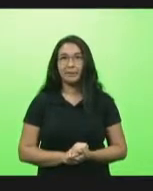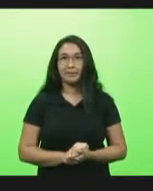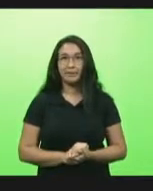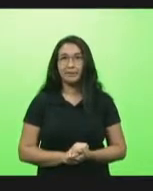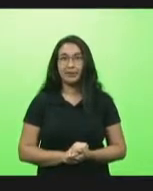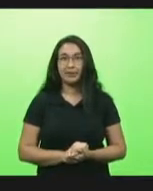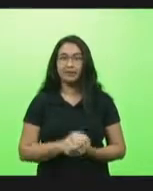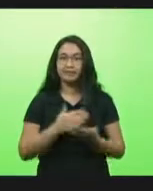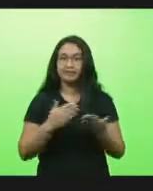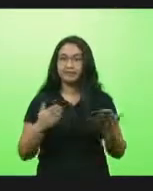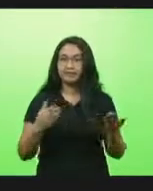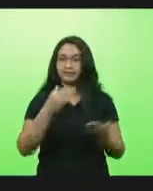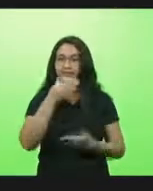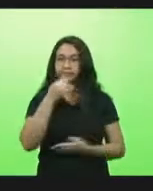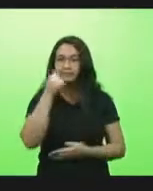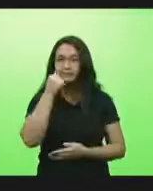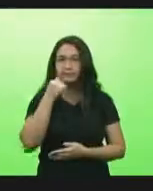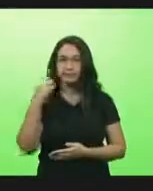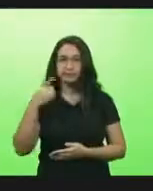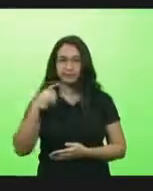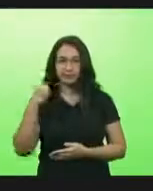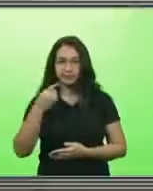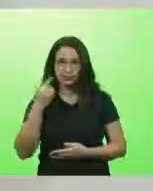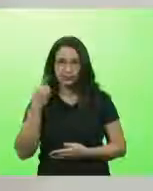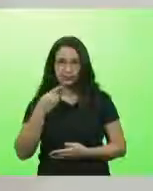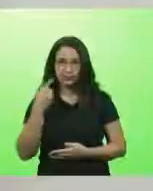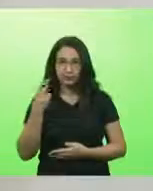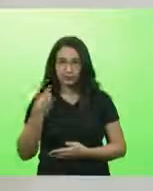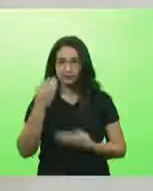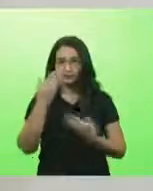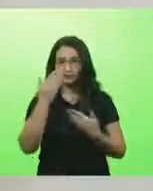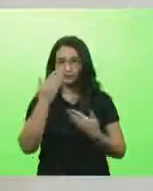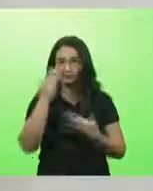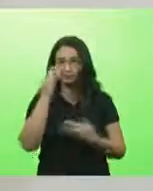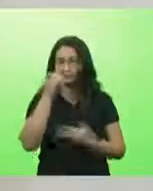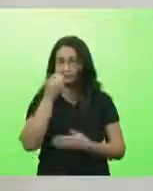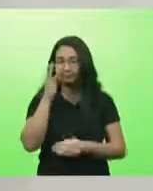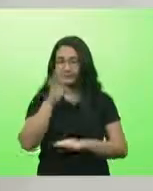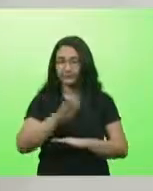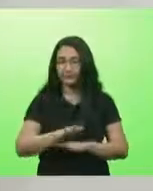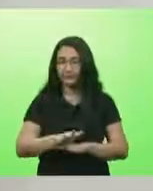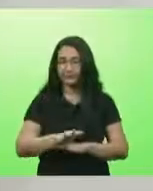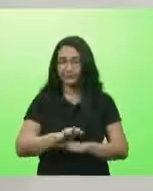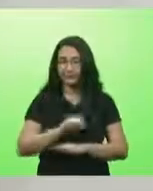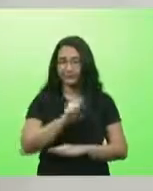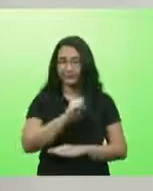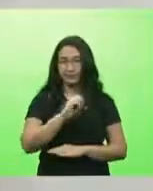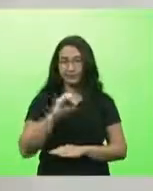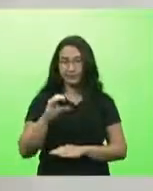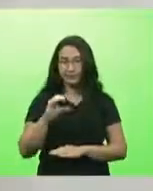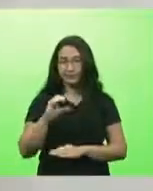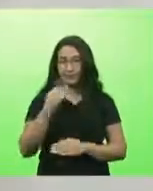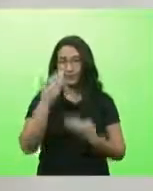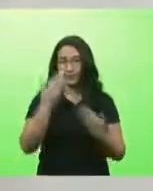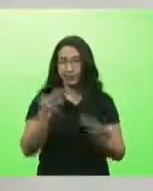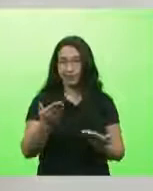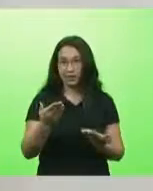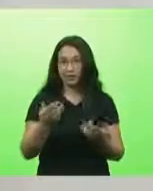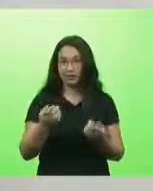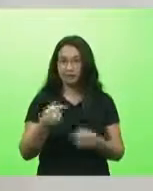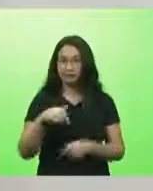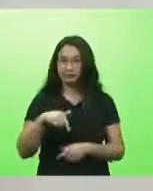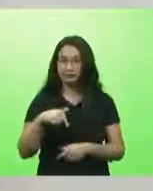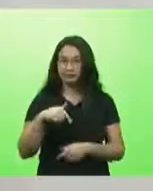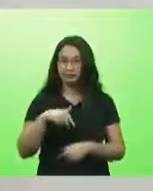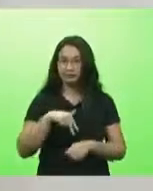Senhores deputados, senhoras deputadas, muito boa tarde. Povo de Santa Catarina, obrigado pela oportunidade de estar aqui.